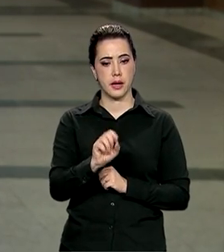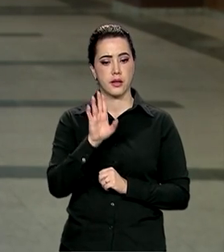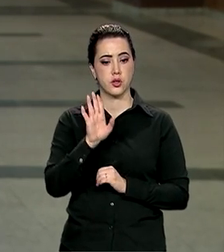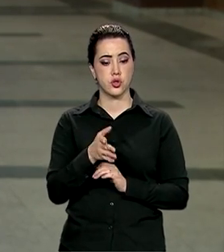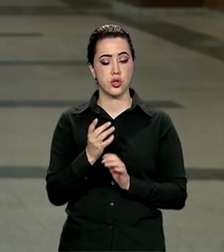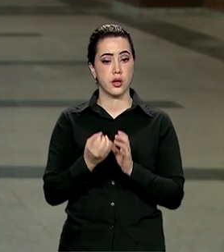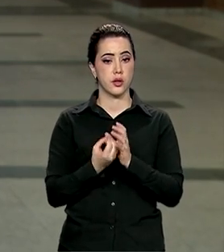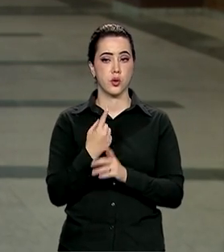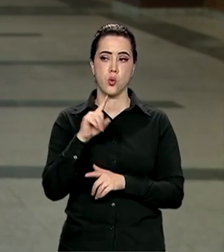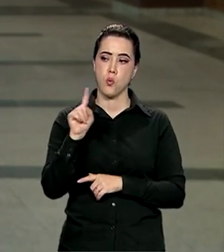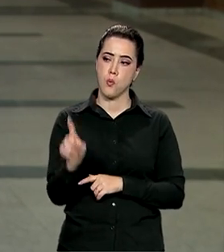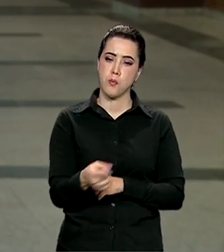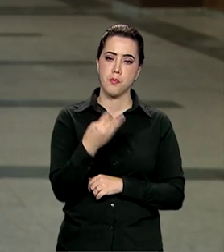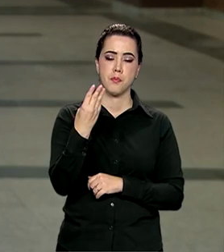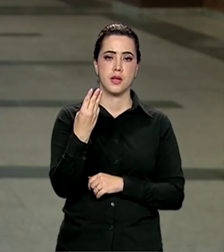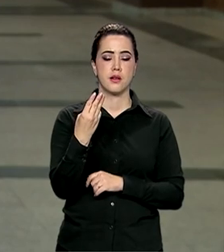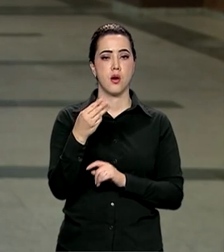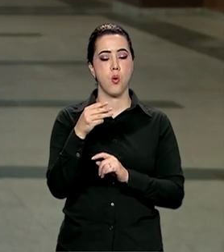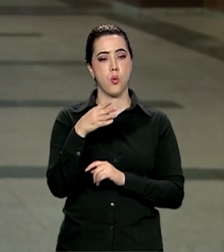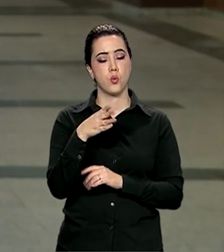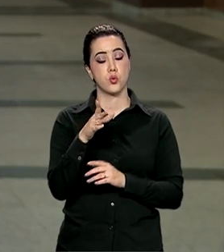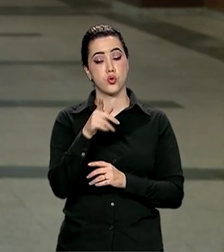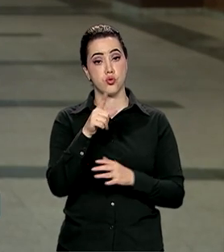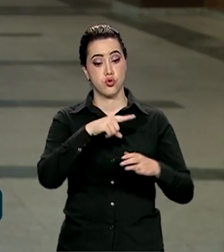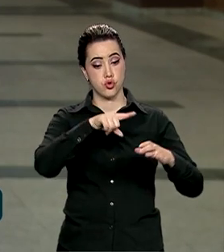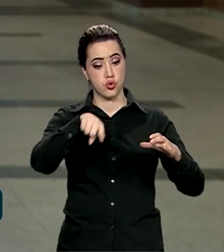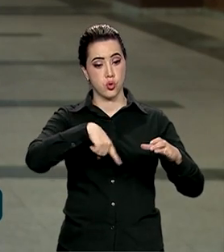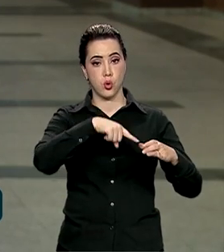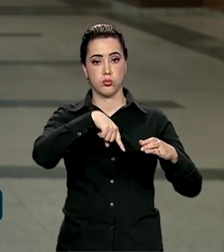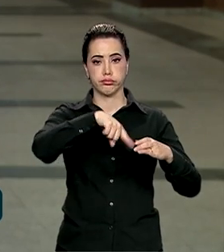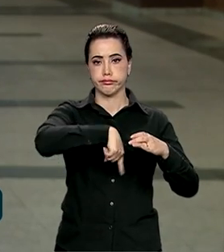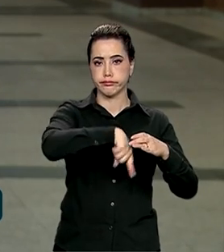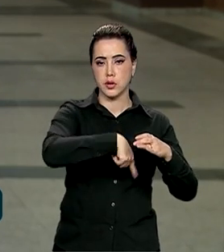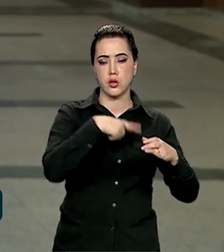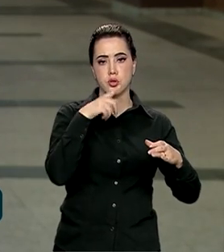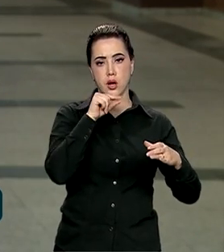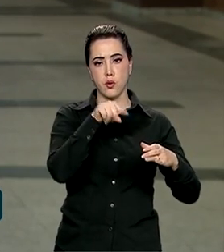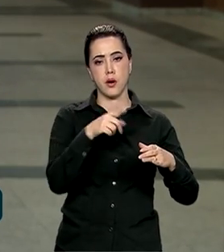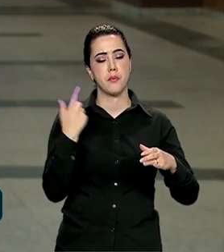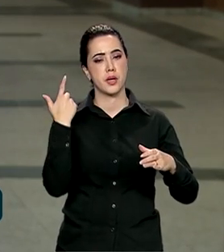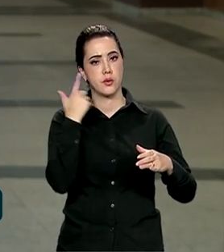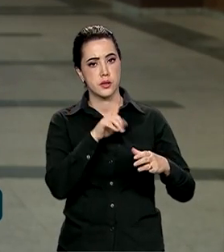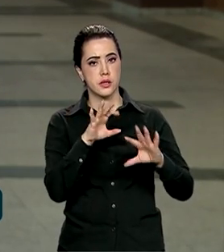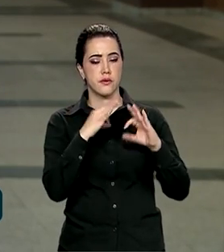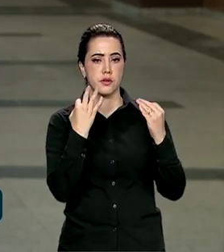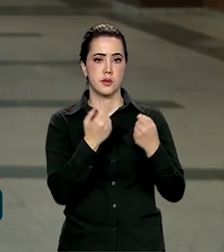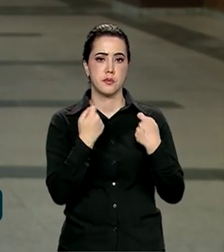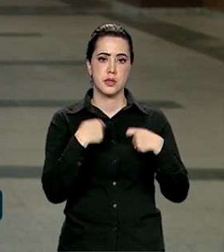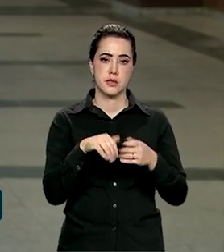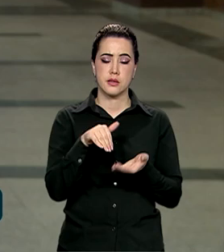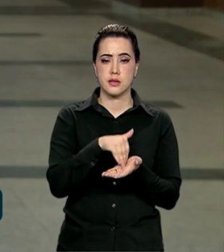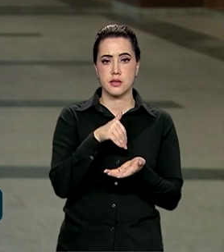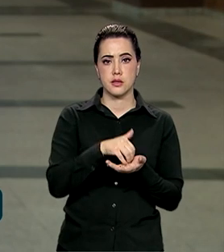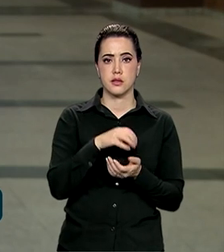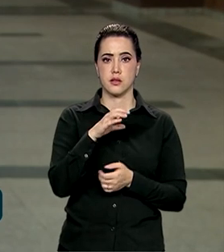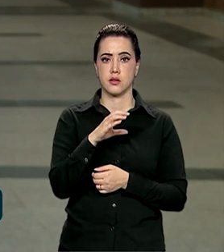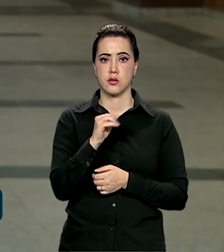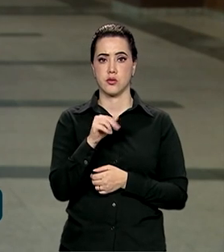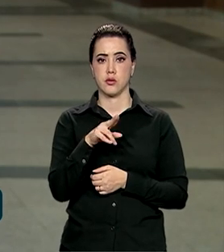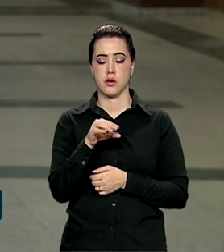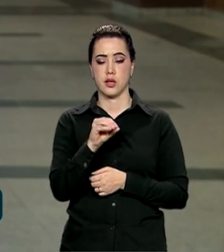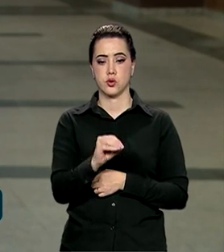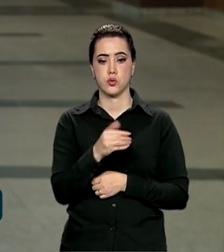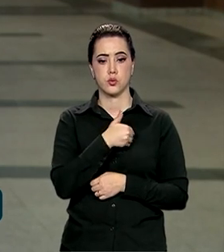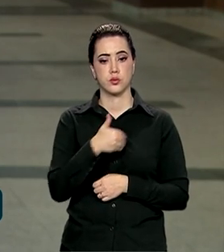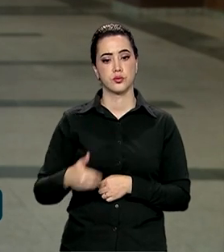.000 unidades de armazenamento de água. Para ser contemplada, a família deve estar inscrita no Cadastro Único